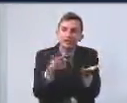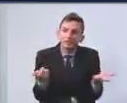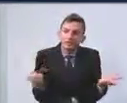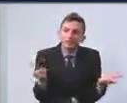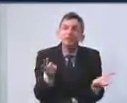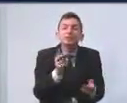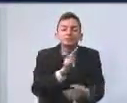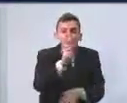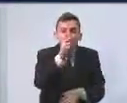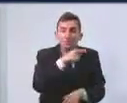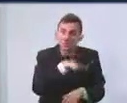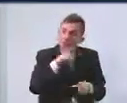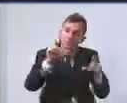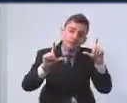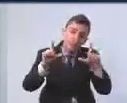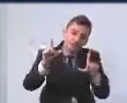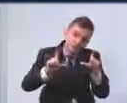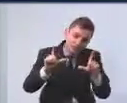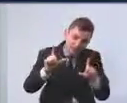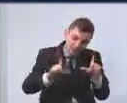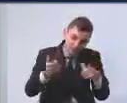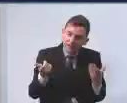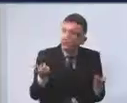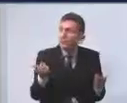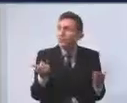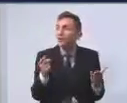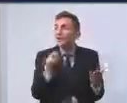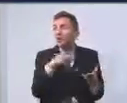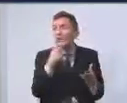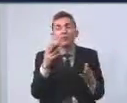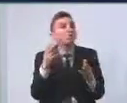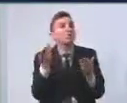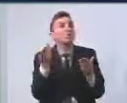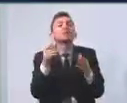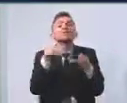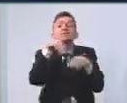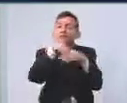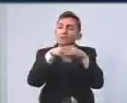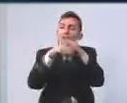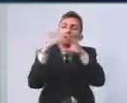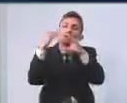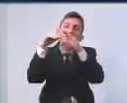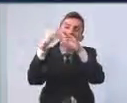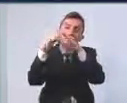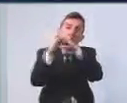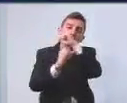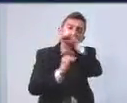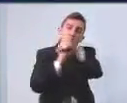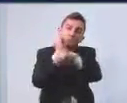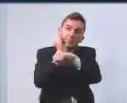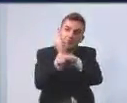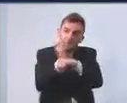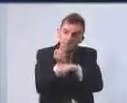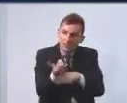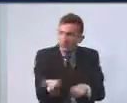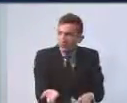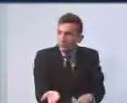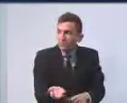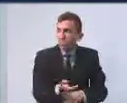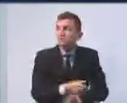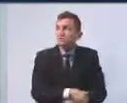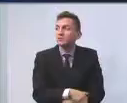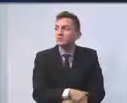periódicos televisivos, nos periódicos da comunicação eletrônica, normalmente chamado de internet,